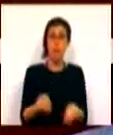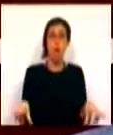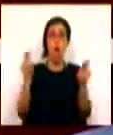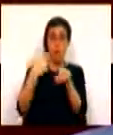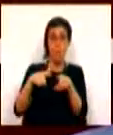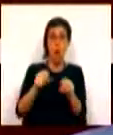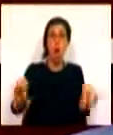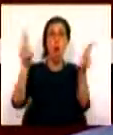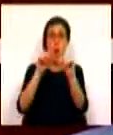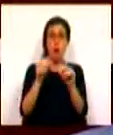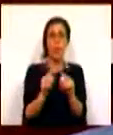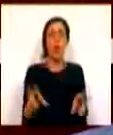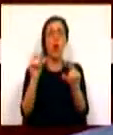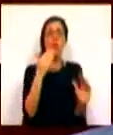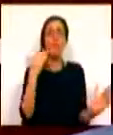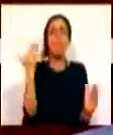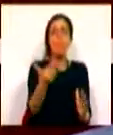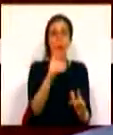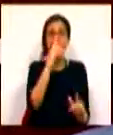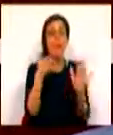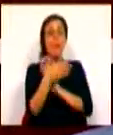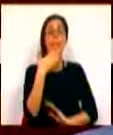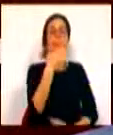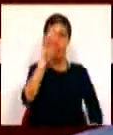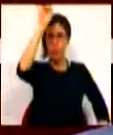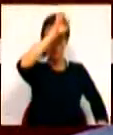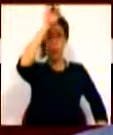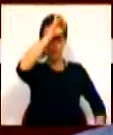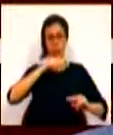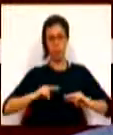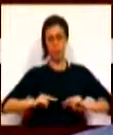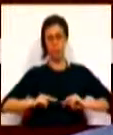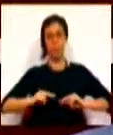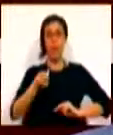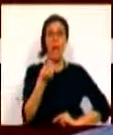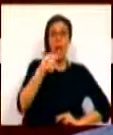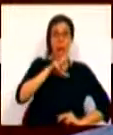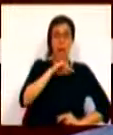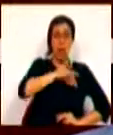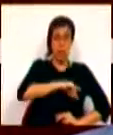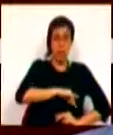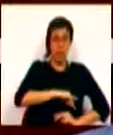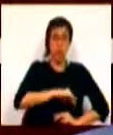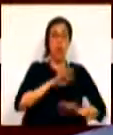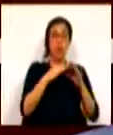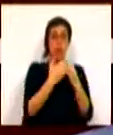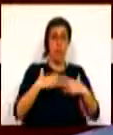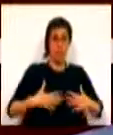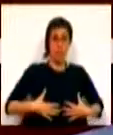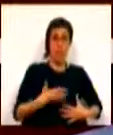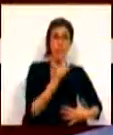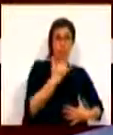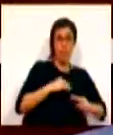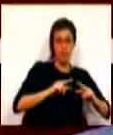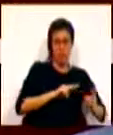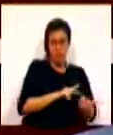prestação a novos requerentes. Em janeiro migram os anteriores beneficiários de pensão social de invalidez e